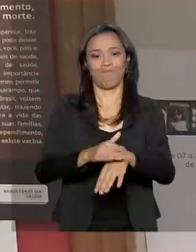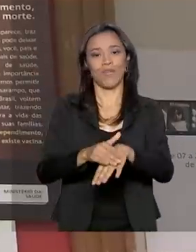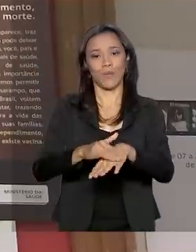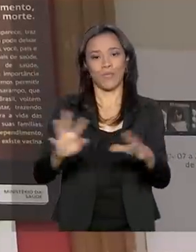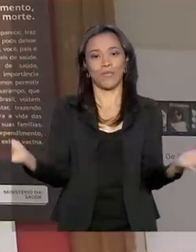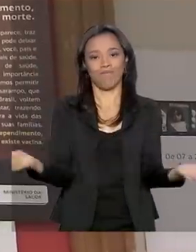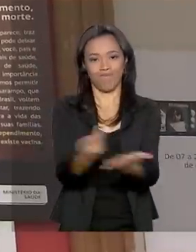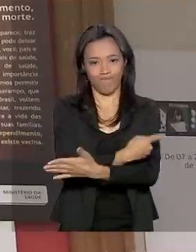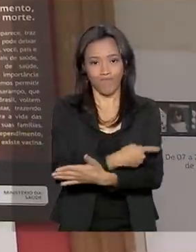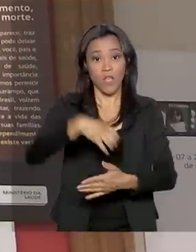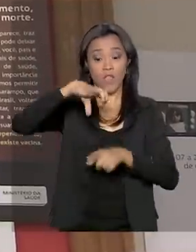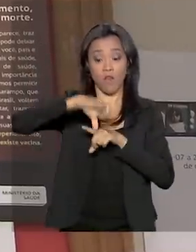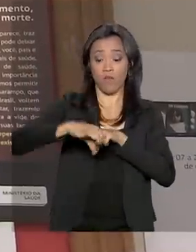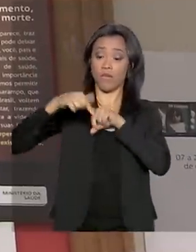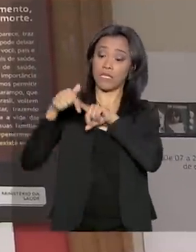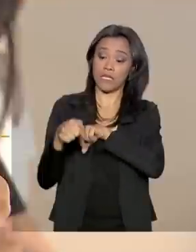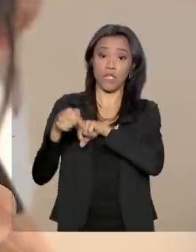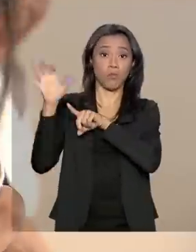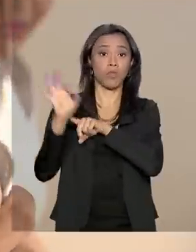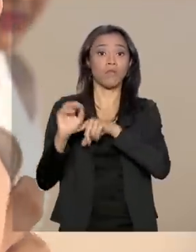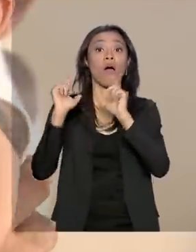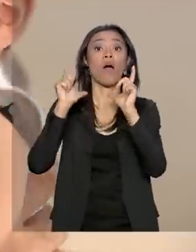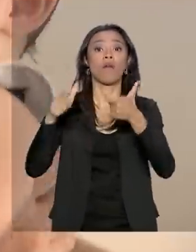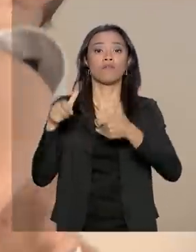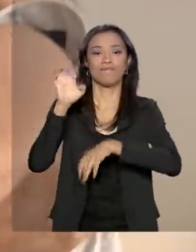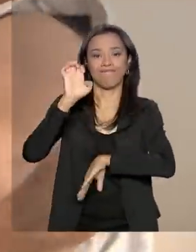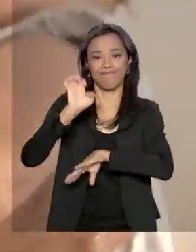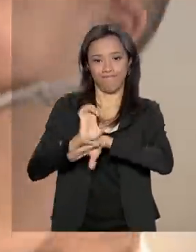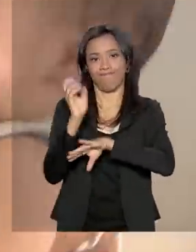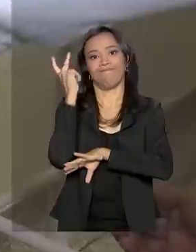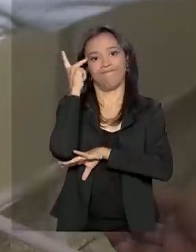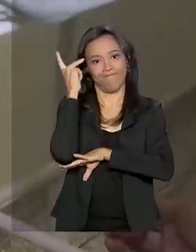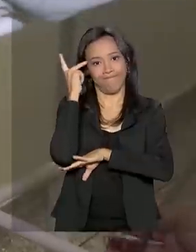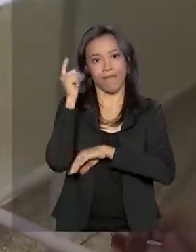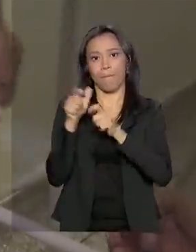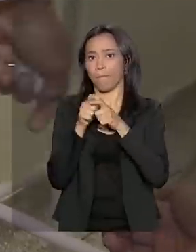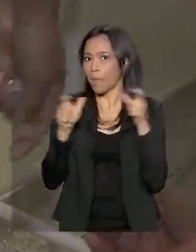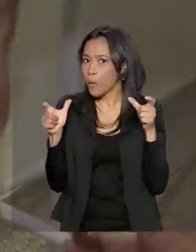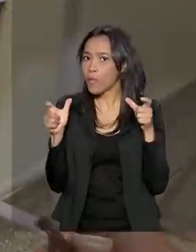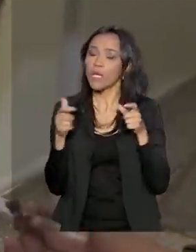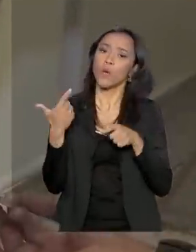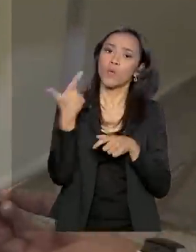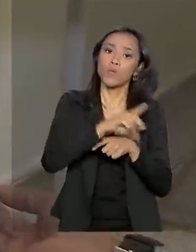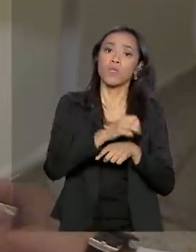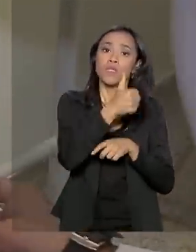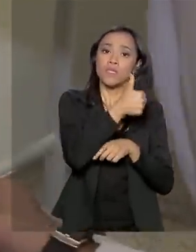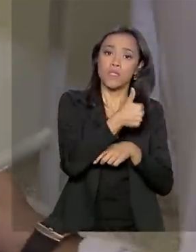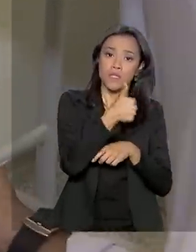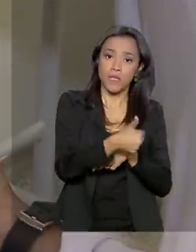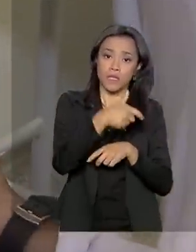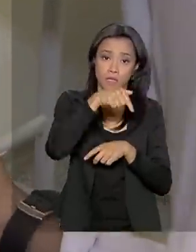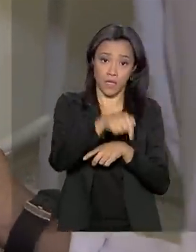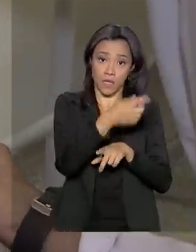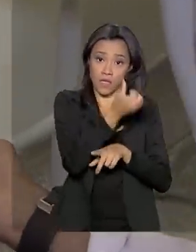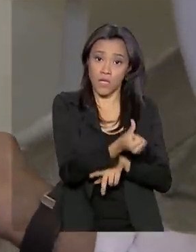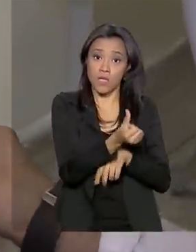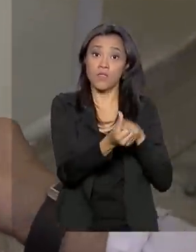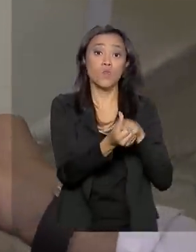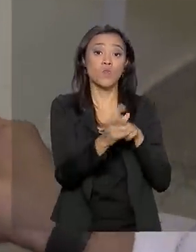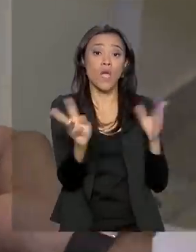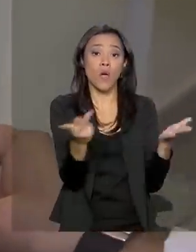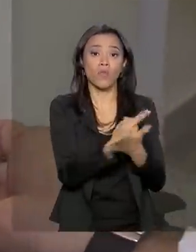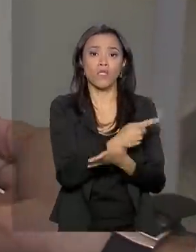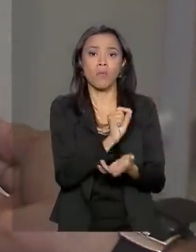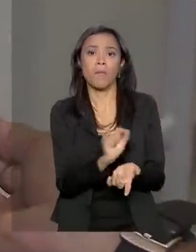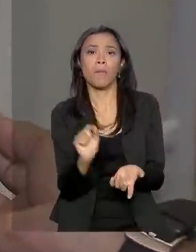97% estão concentrados no estado de São Paulo. Os outros 176 casos foram registrados